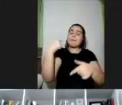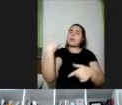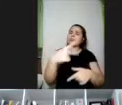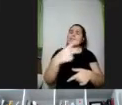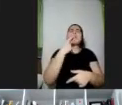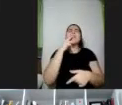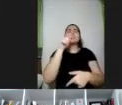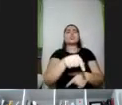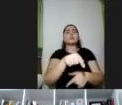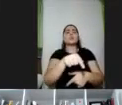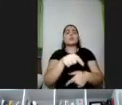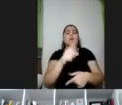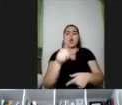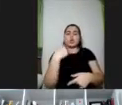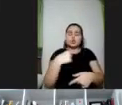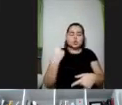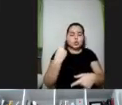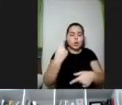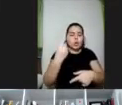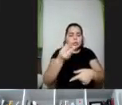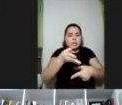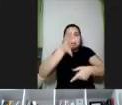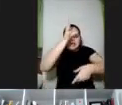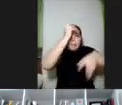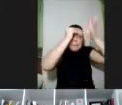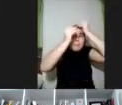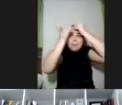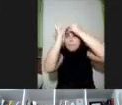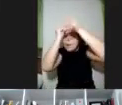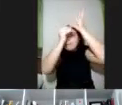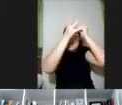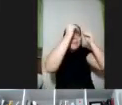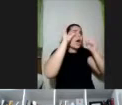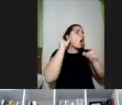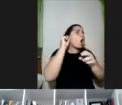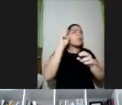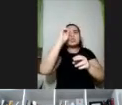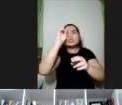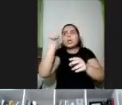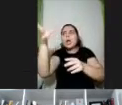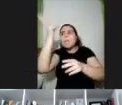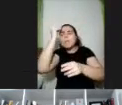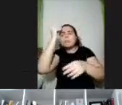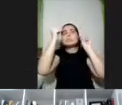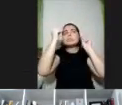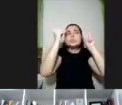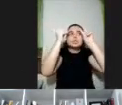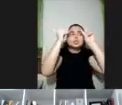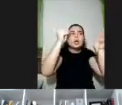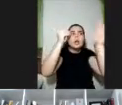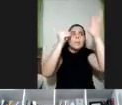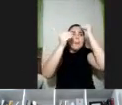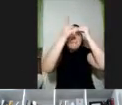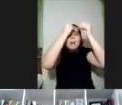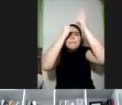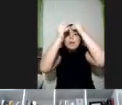constrói o nosso conhecimento sobre o mundo a partir das histórias que a gente conhece, né? E quando as nossas histórias têm